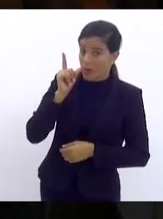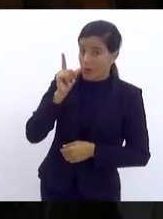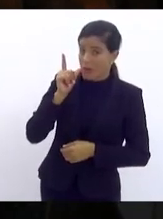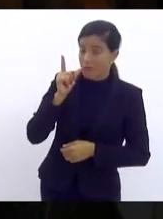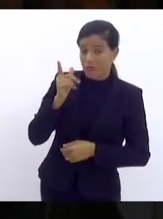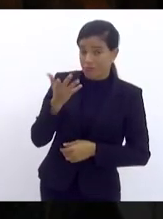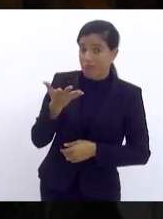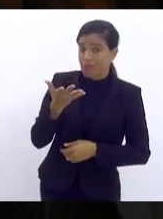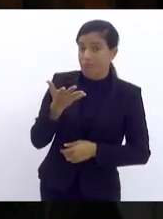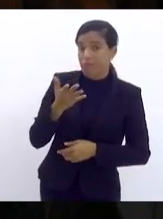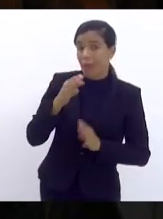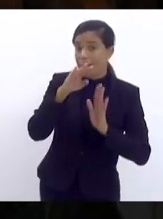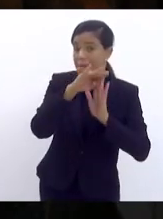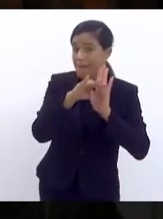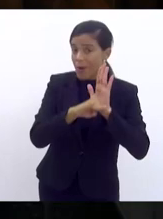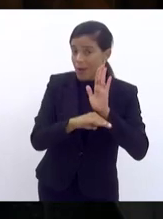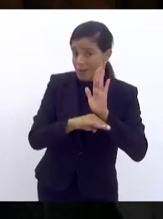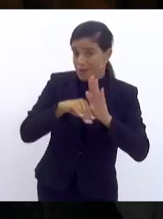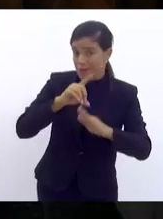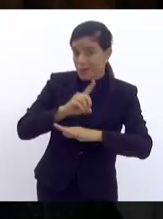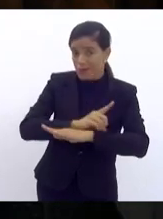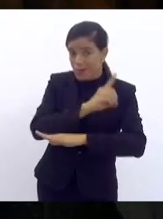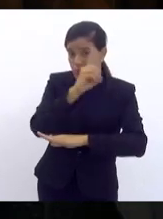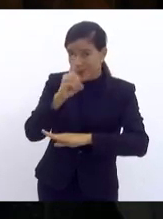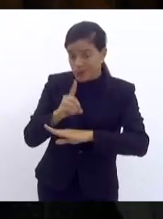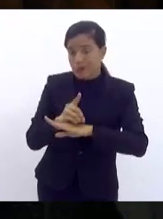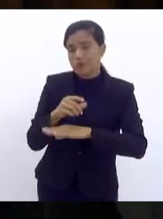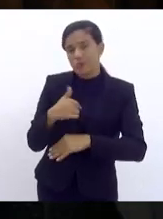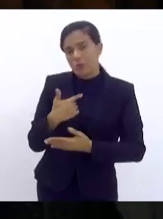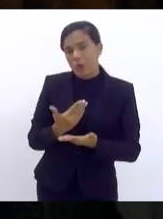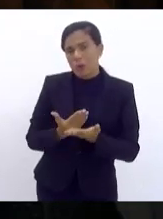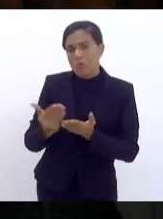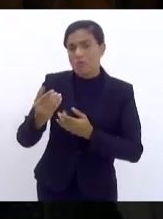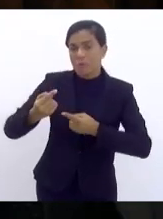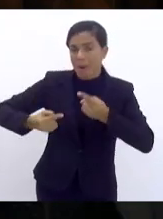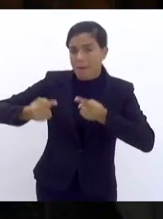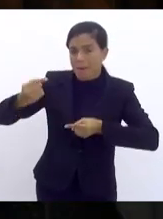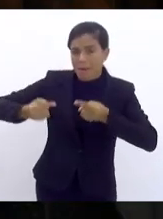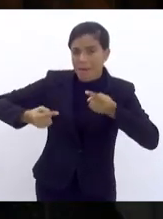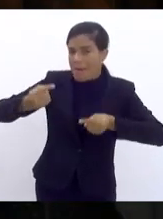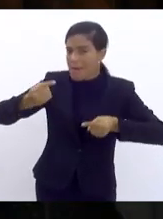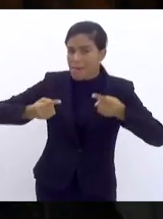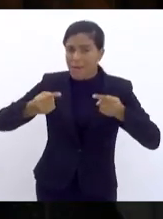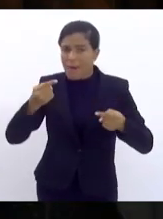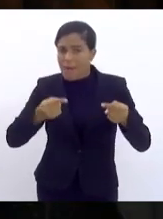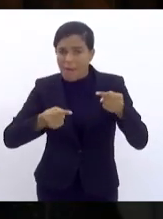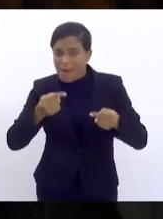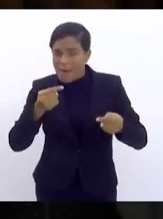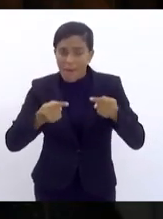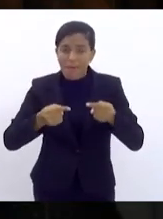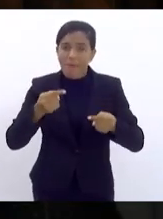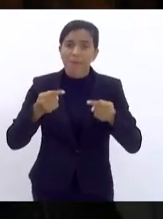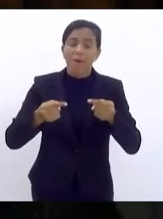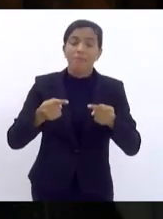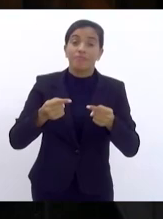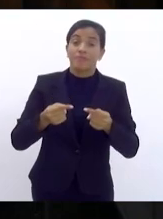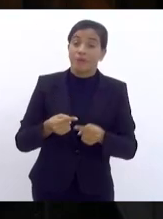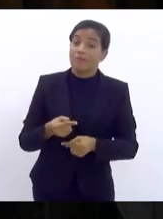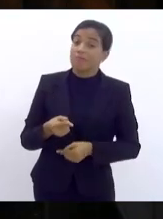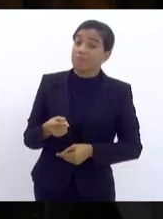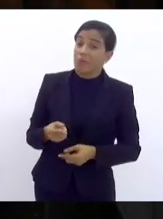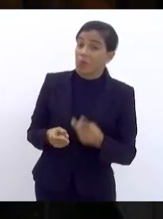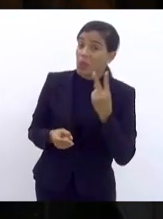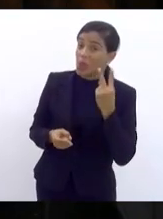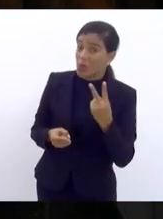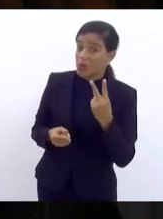ordem do dia, iniciamos a discussão, e o será por dois dias